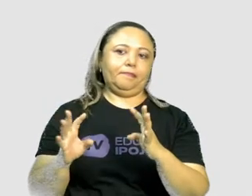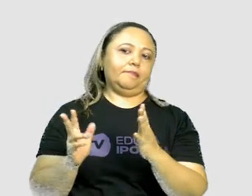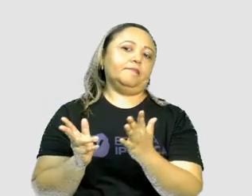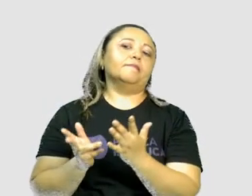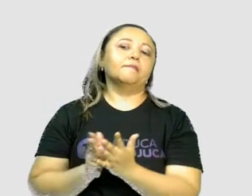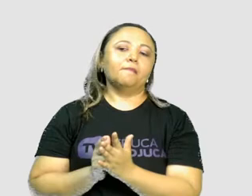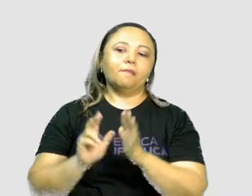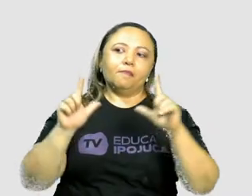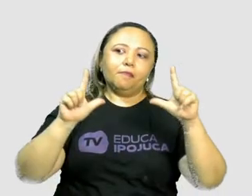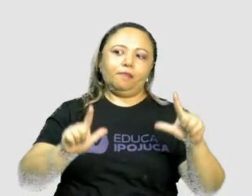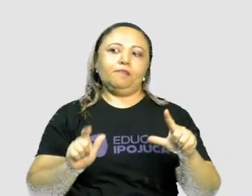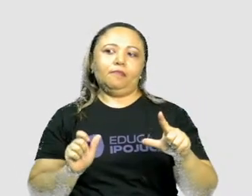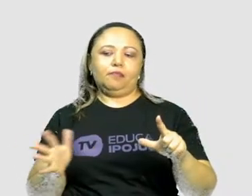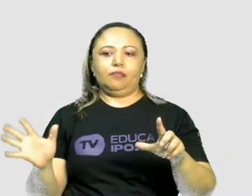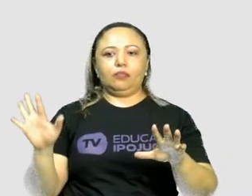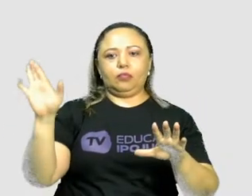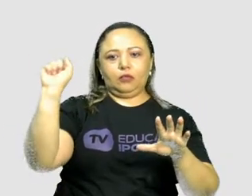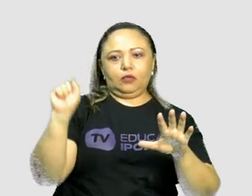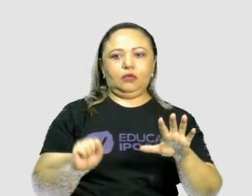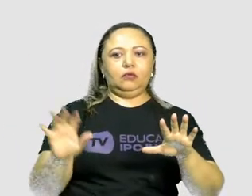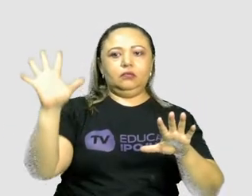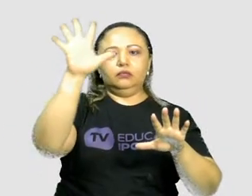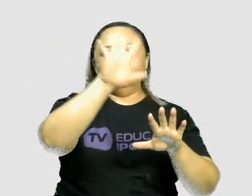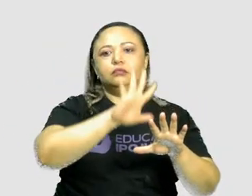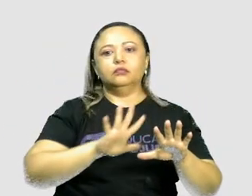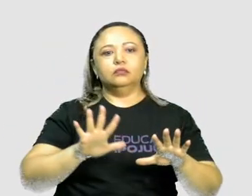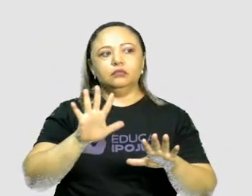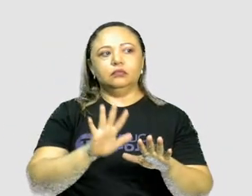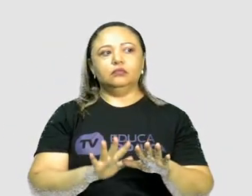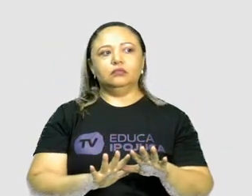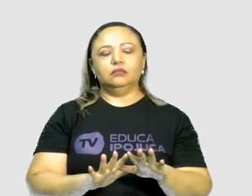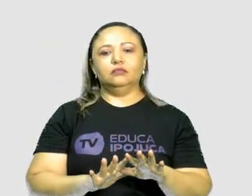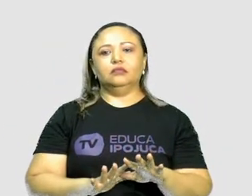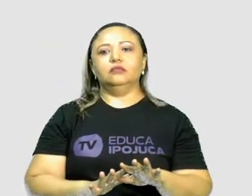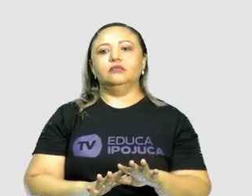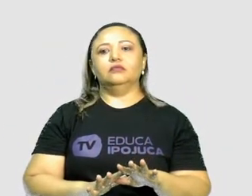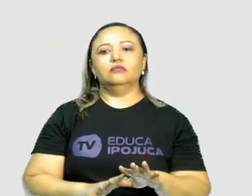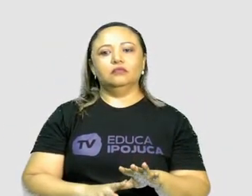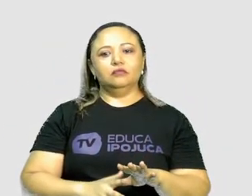charge. E aí, já baixou o aplicativo?